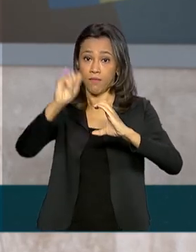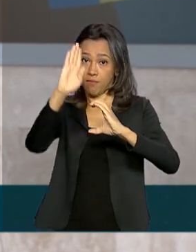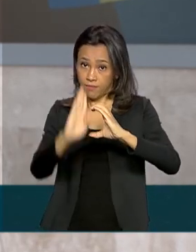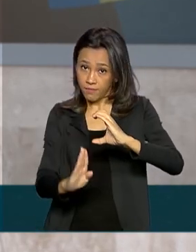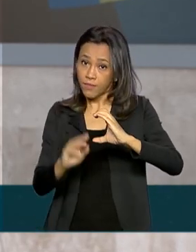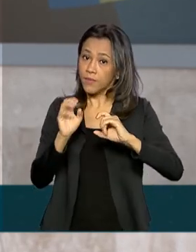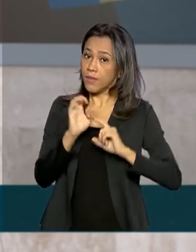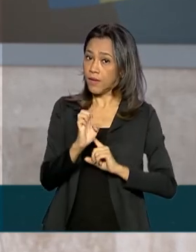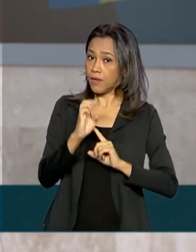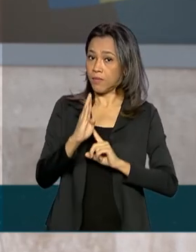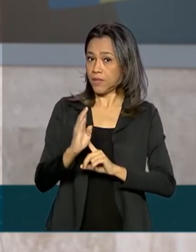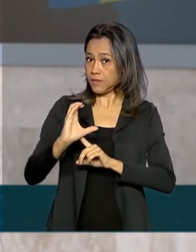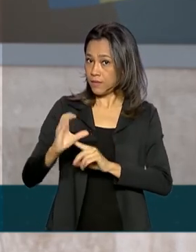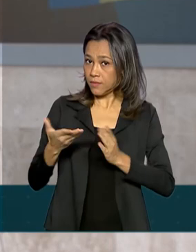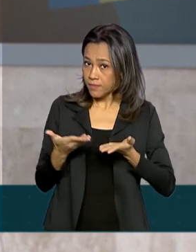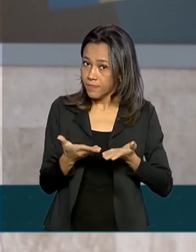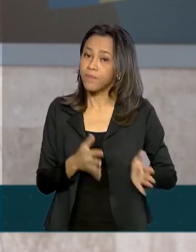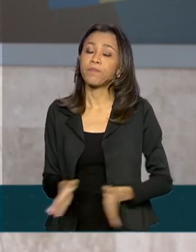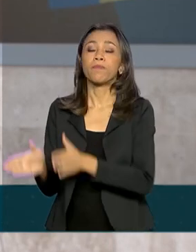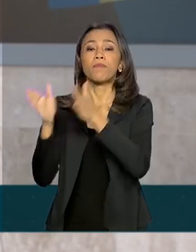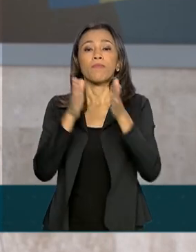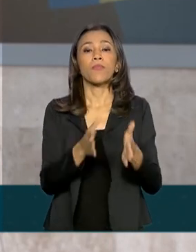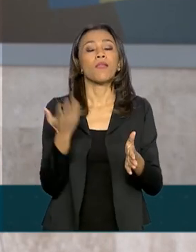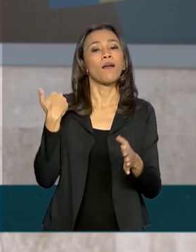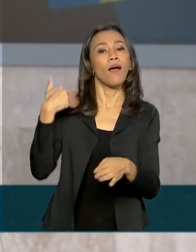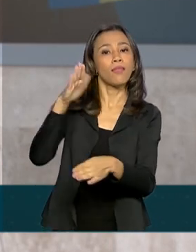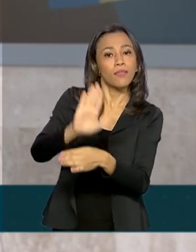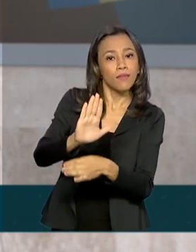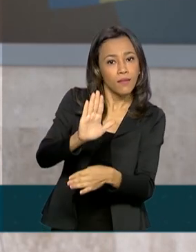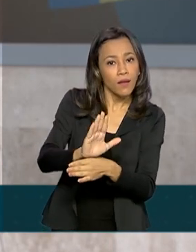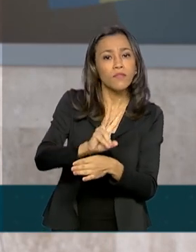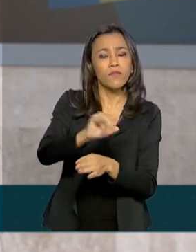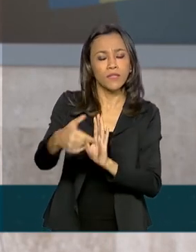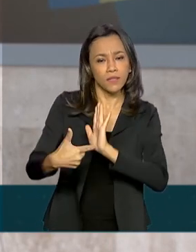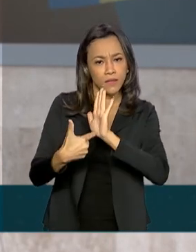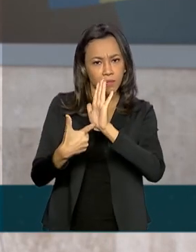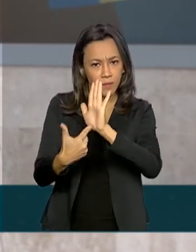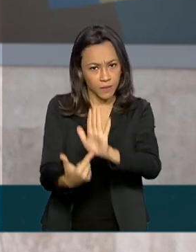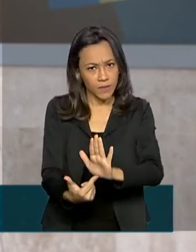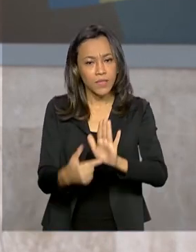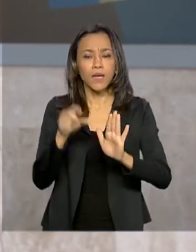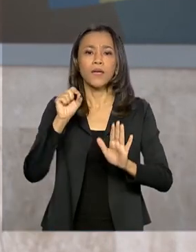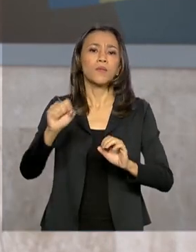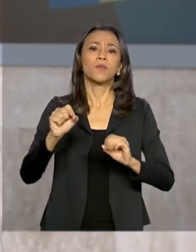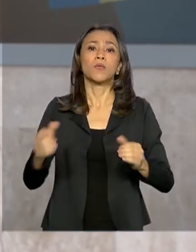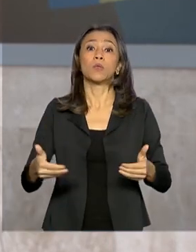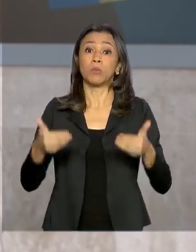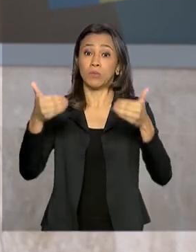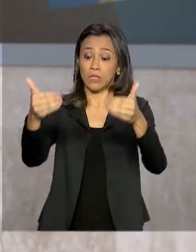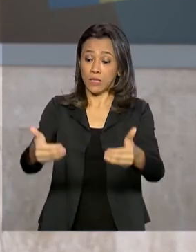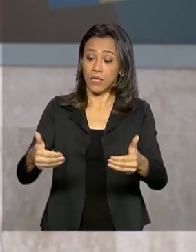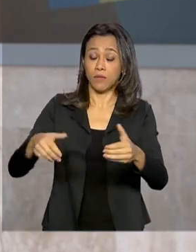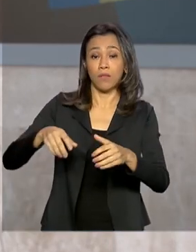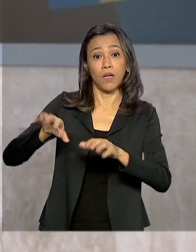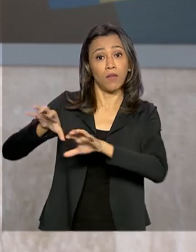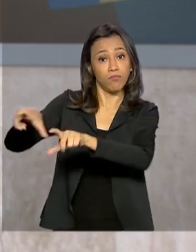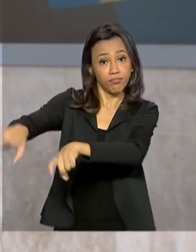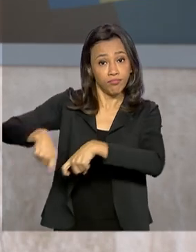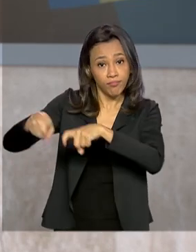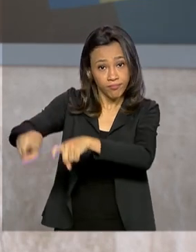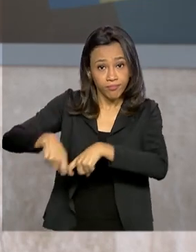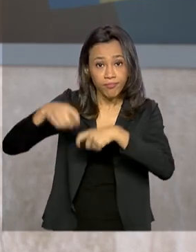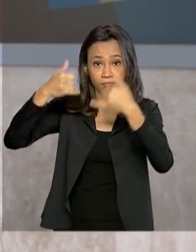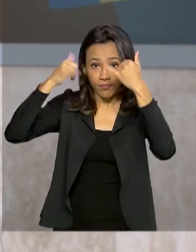pela manhã, na parte da tarde, será apresentado pelo Ministério da Agricultura, Pecuária e Abastecimento, o Plano Safra